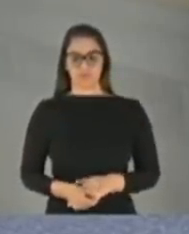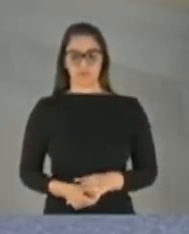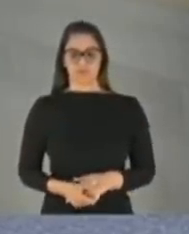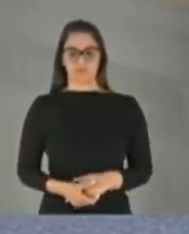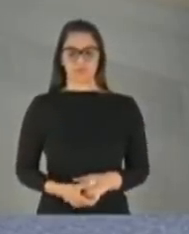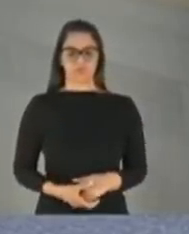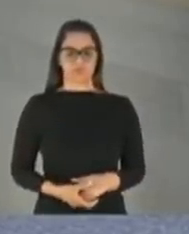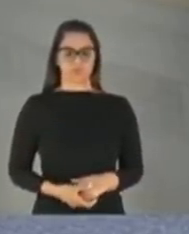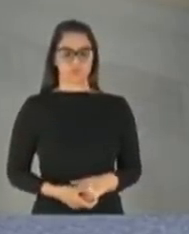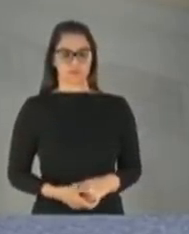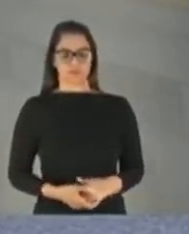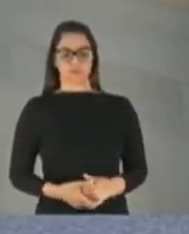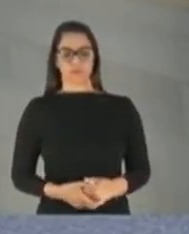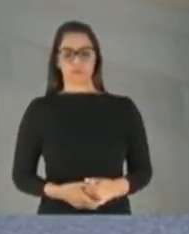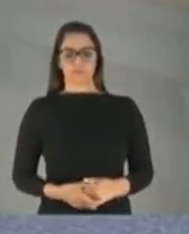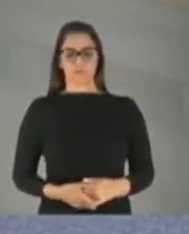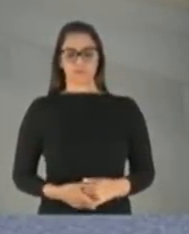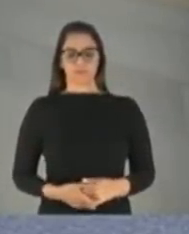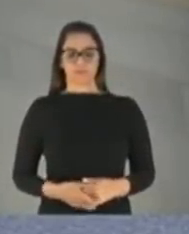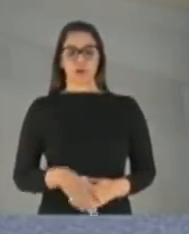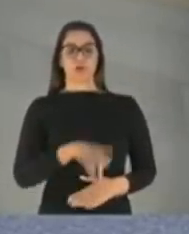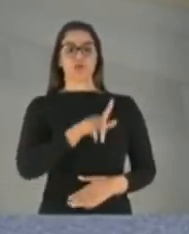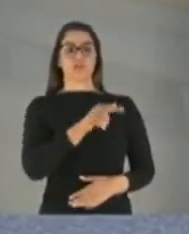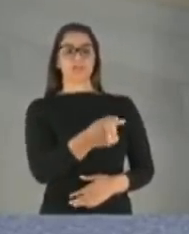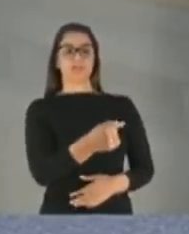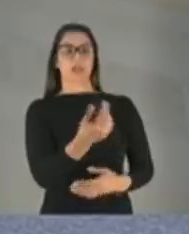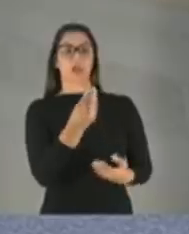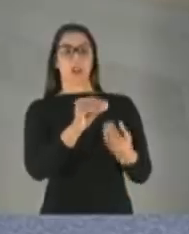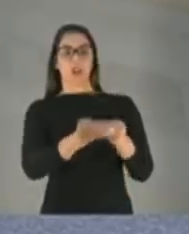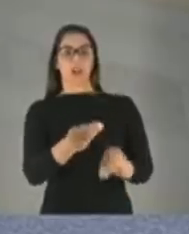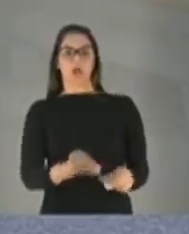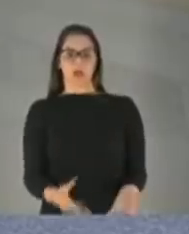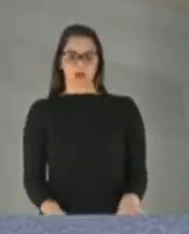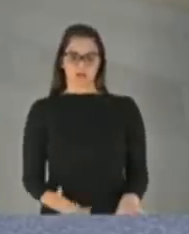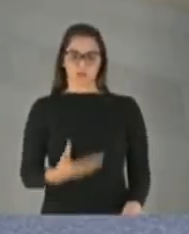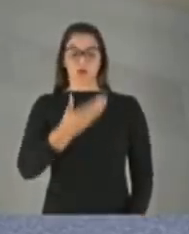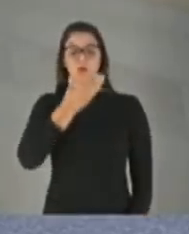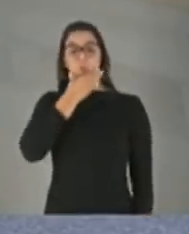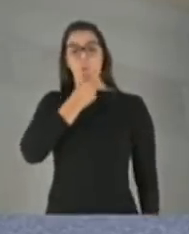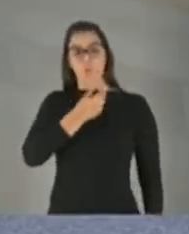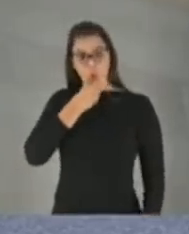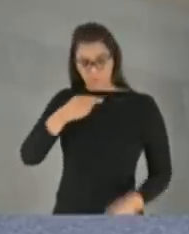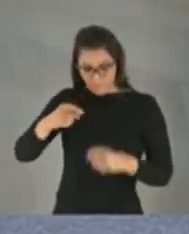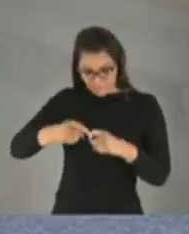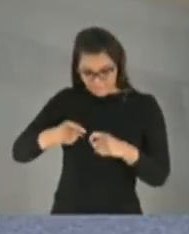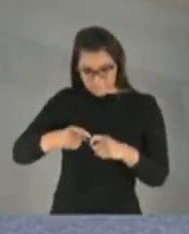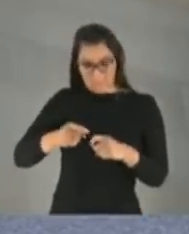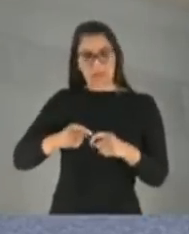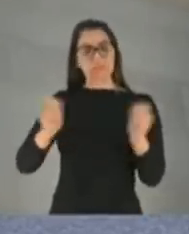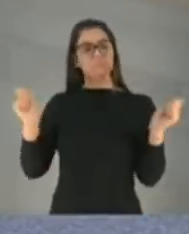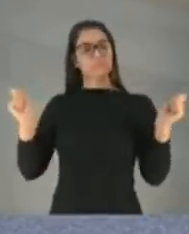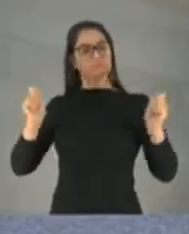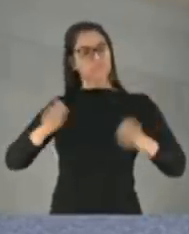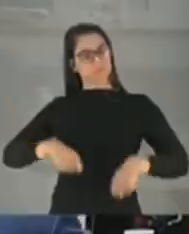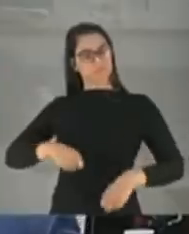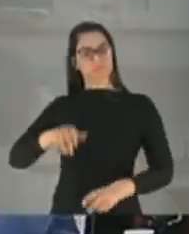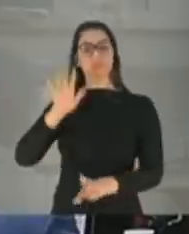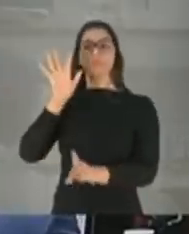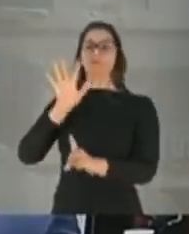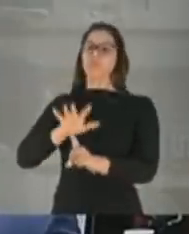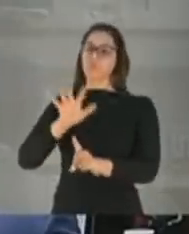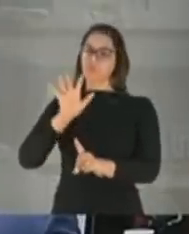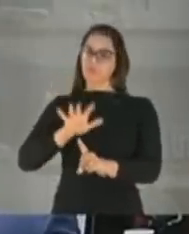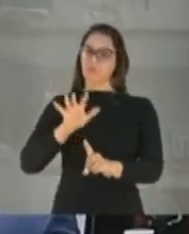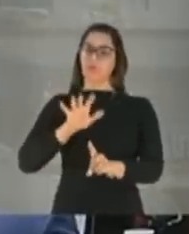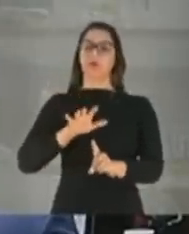narrativa. A cantilena que o G7 coloca aqui dentro. Um homem altamente capacitado, influente, com